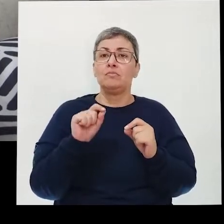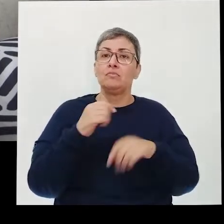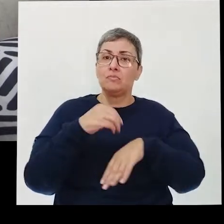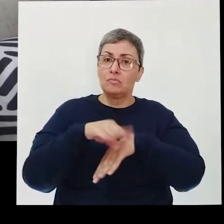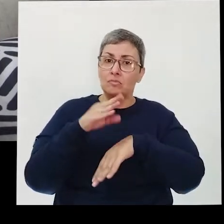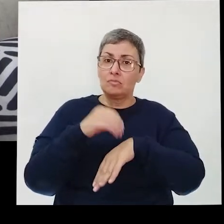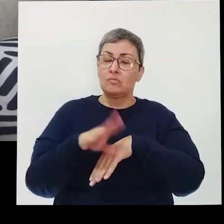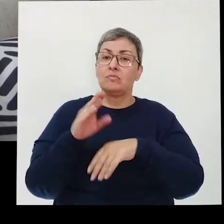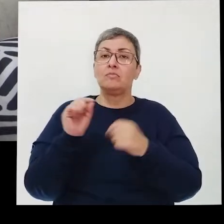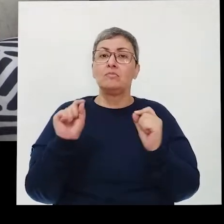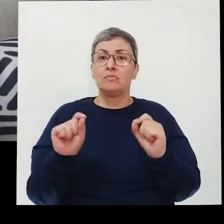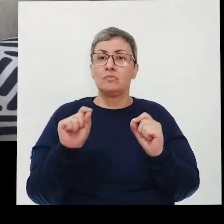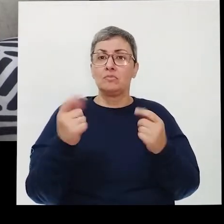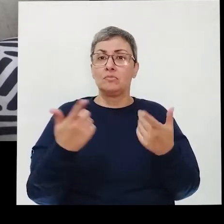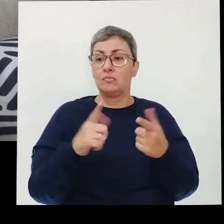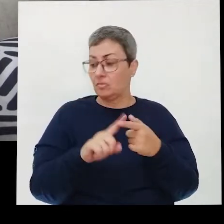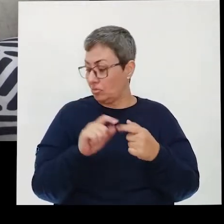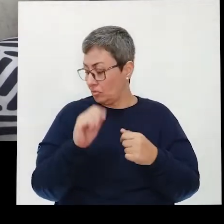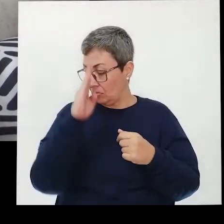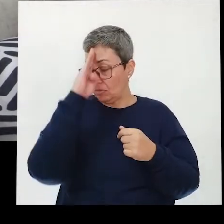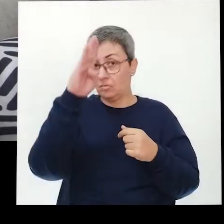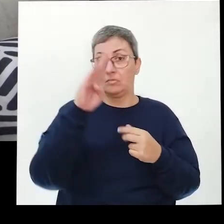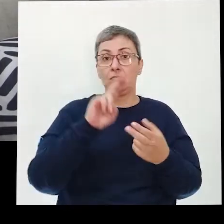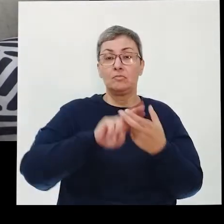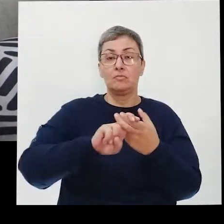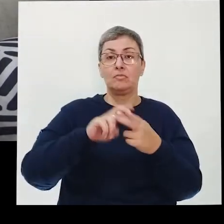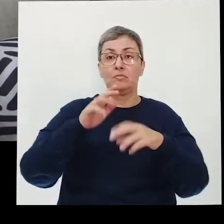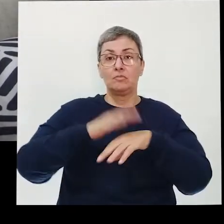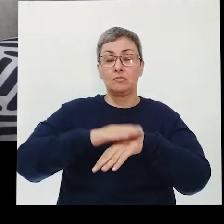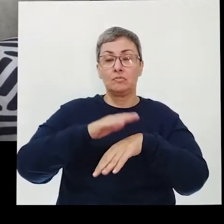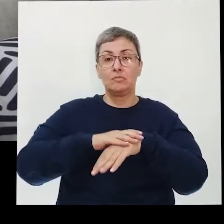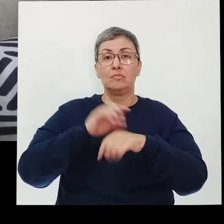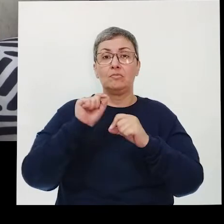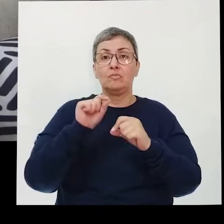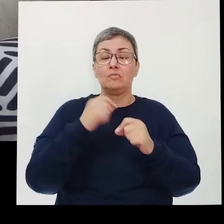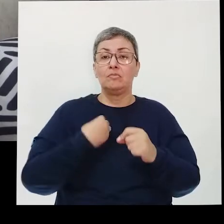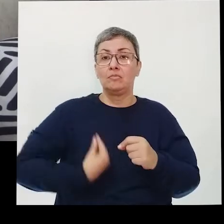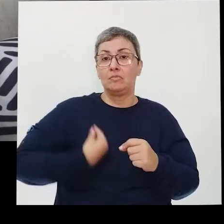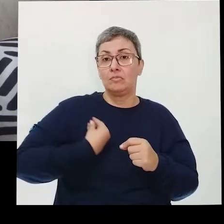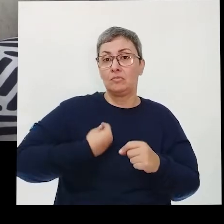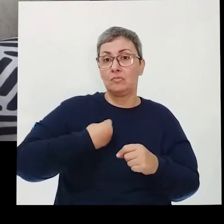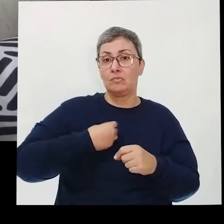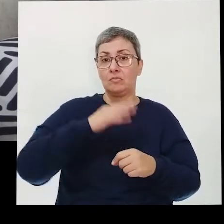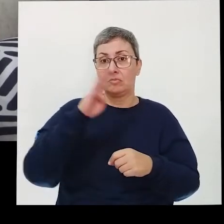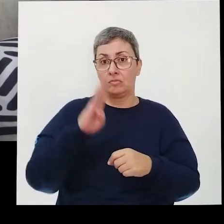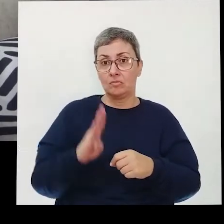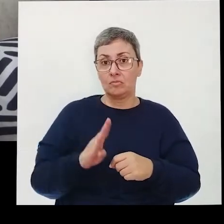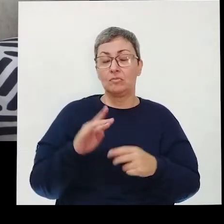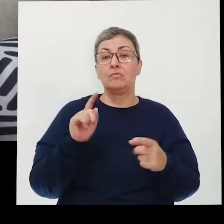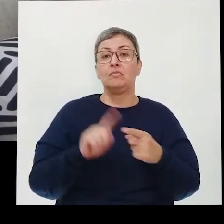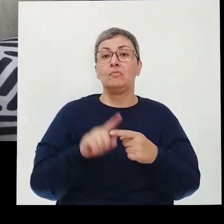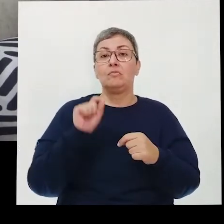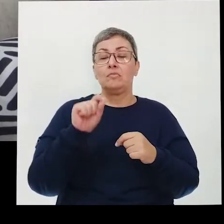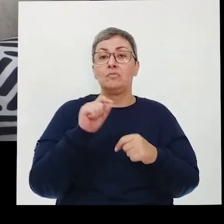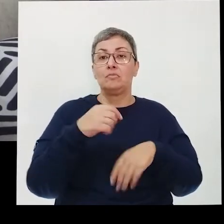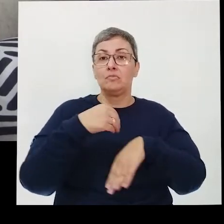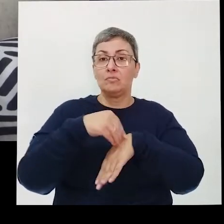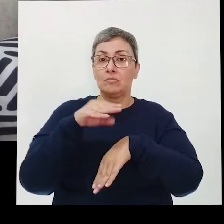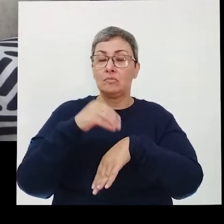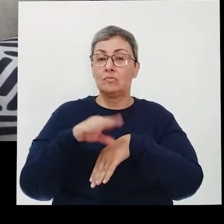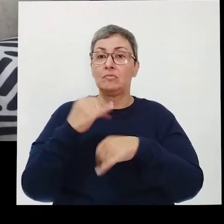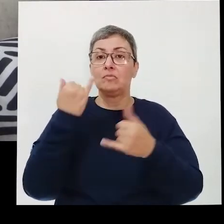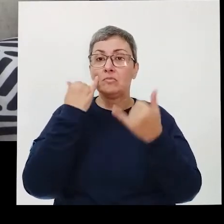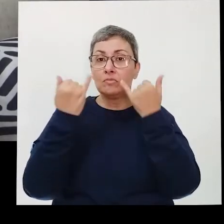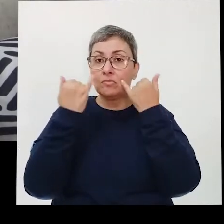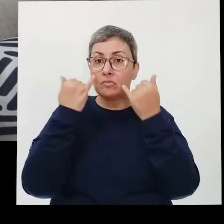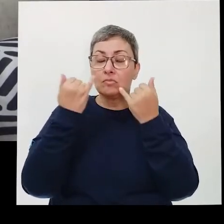a gente trouxe aqui as principais coisas que o SUS faz pela vida do brasileiro. E a gente tirou essas informações